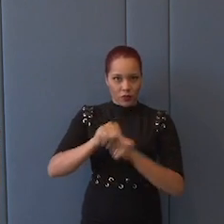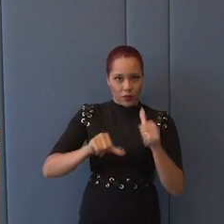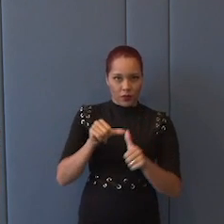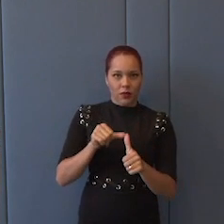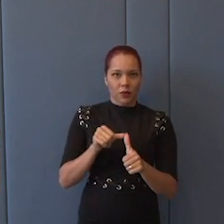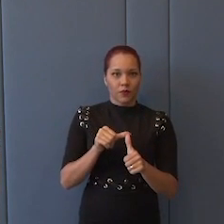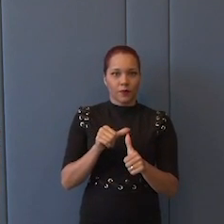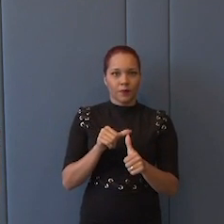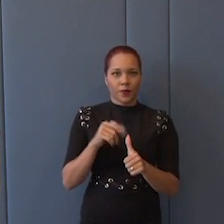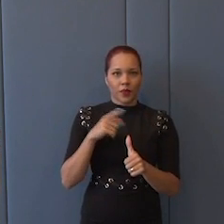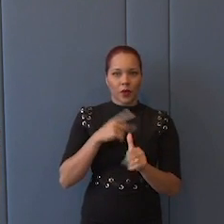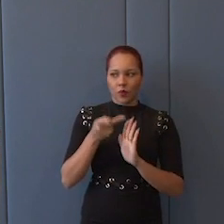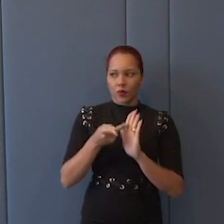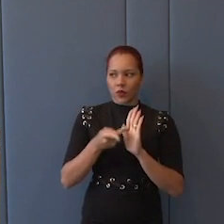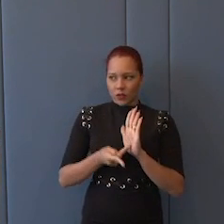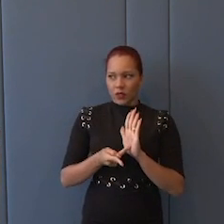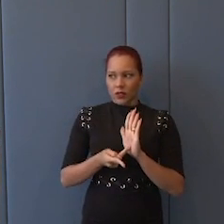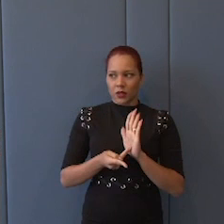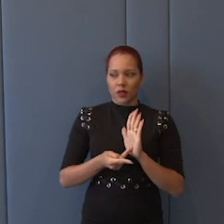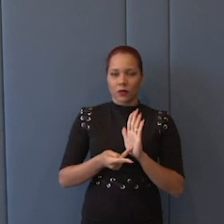de regeneração do país.